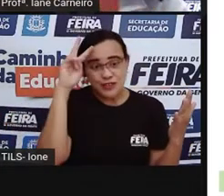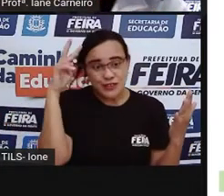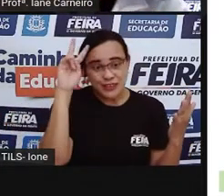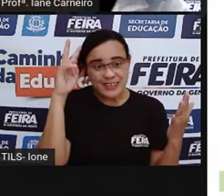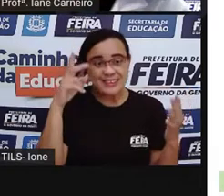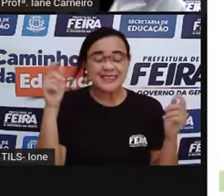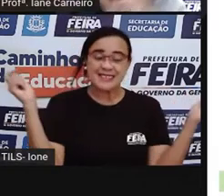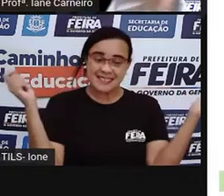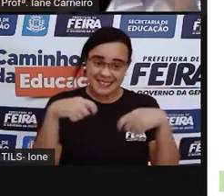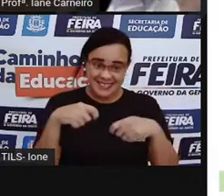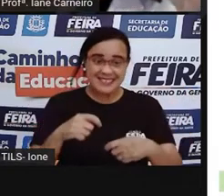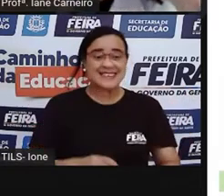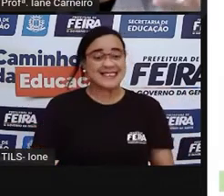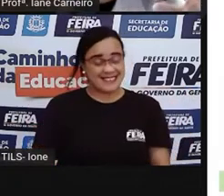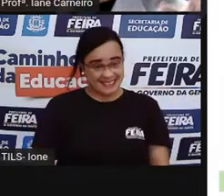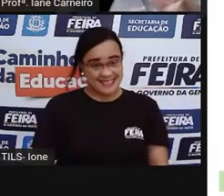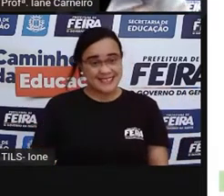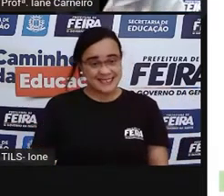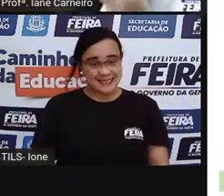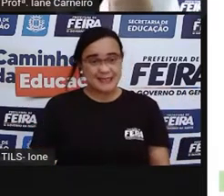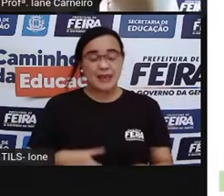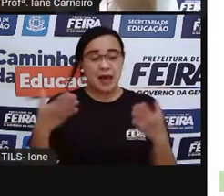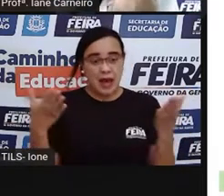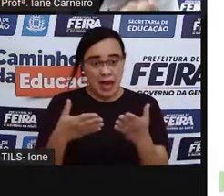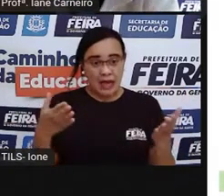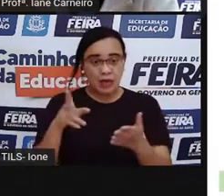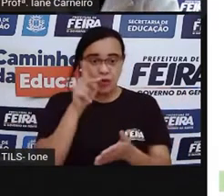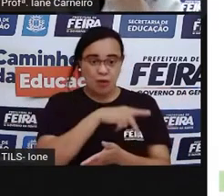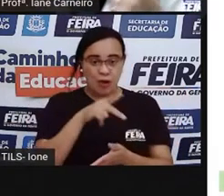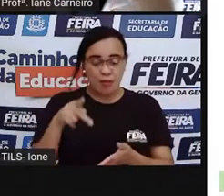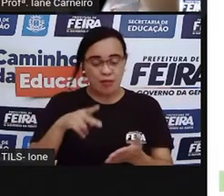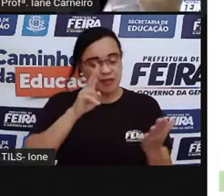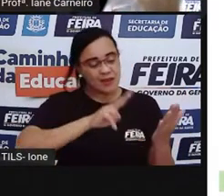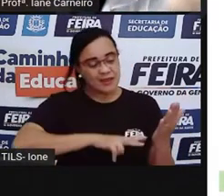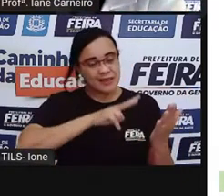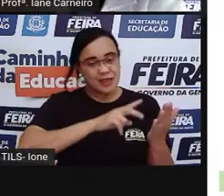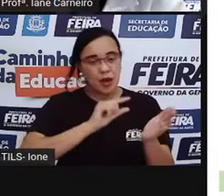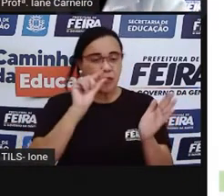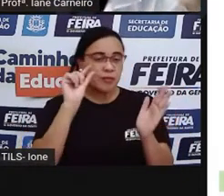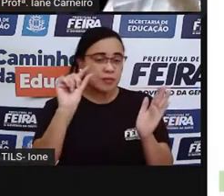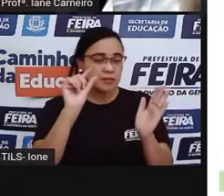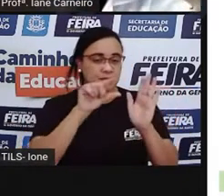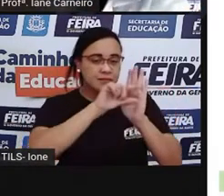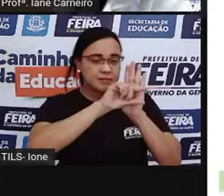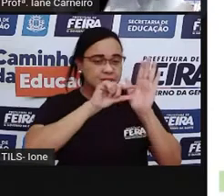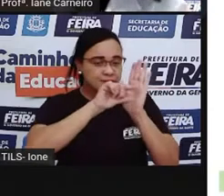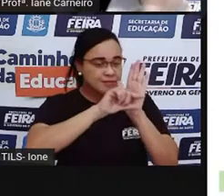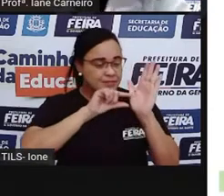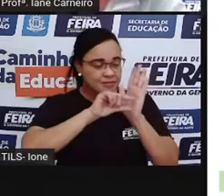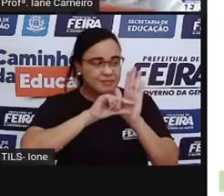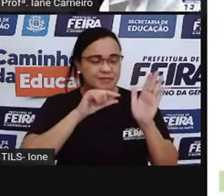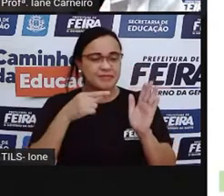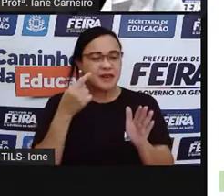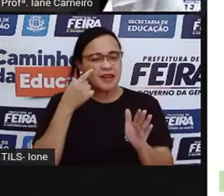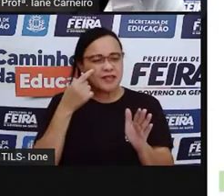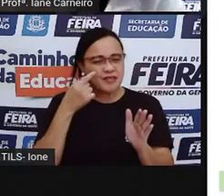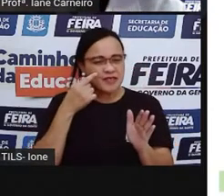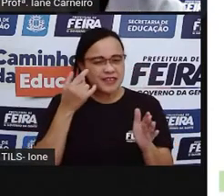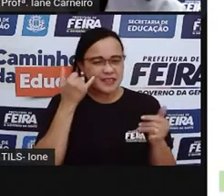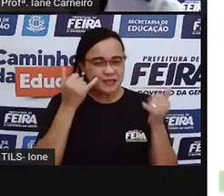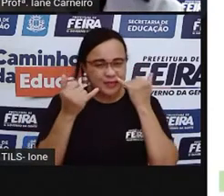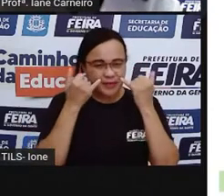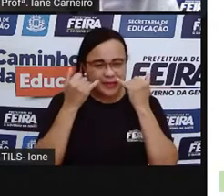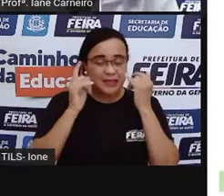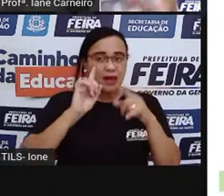vocês que é um trechinho que dá uma vontade, um gostinho de quero mais pra você querer realmente ler o